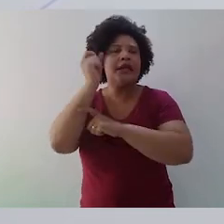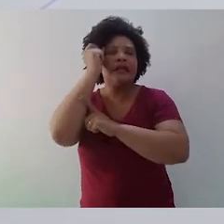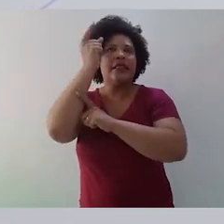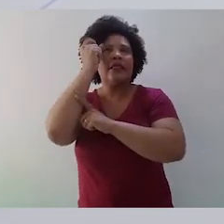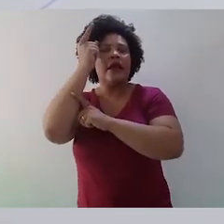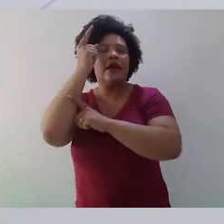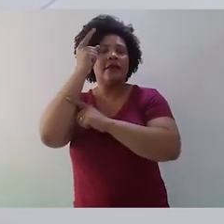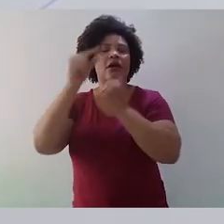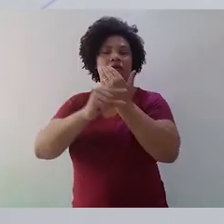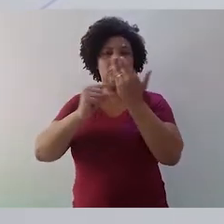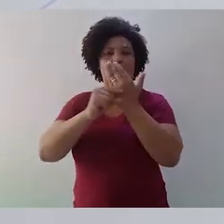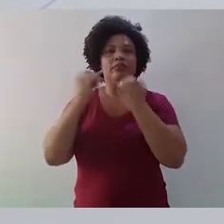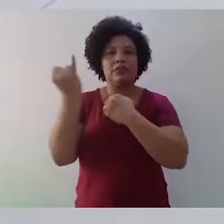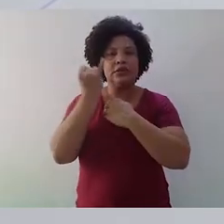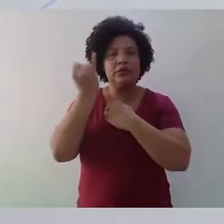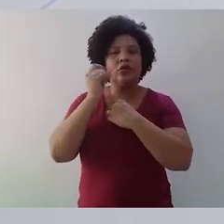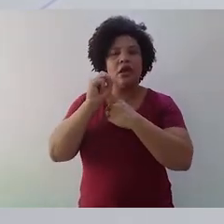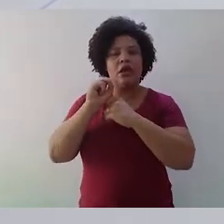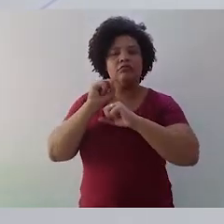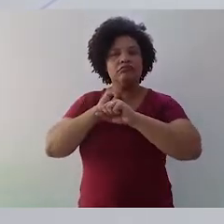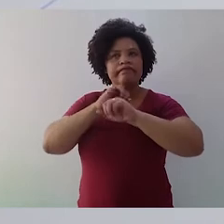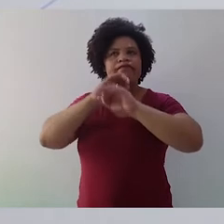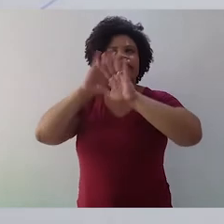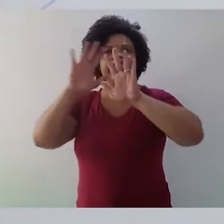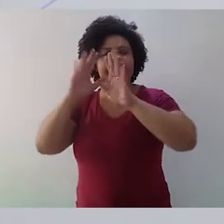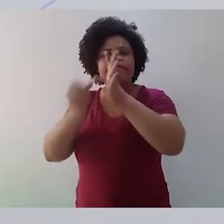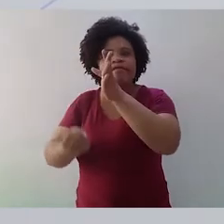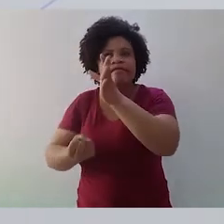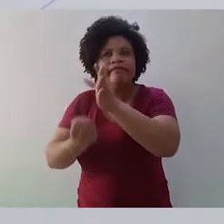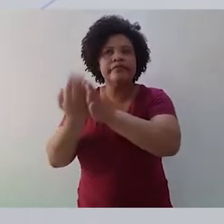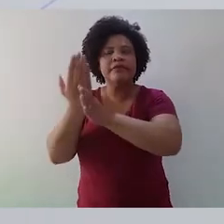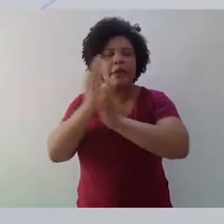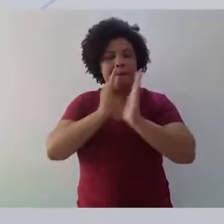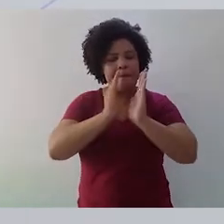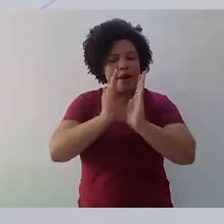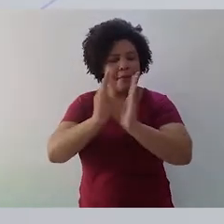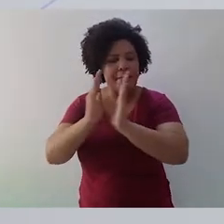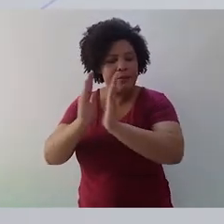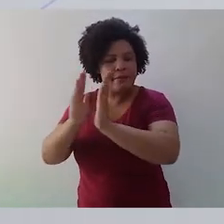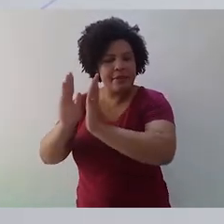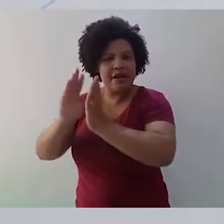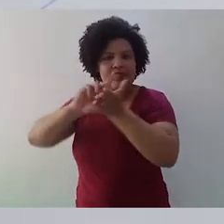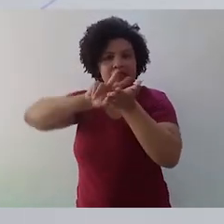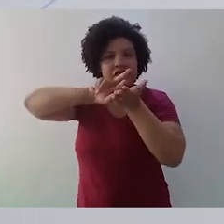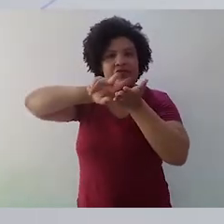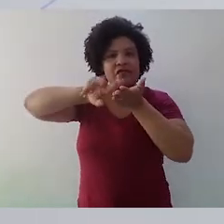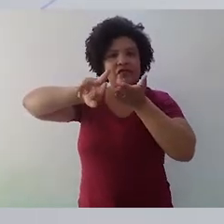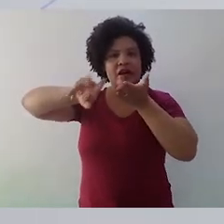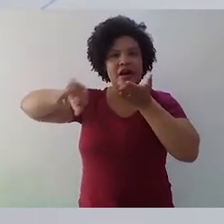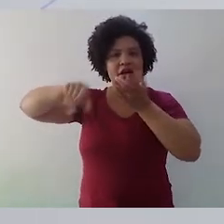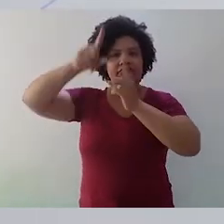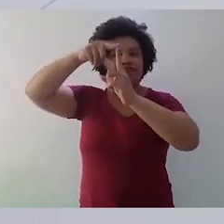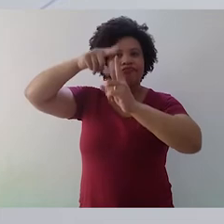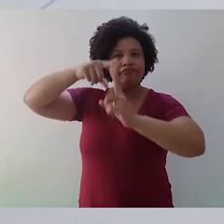não dá ponto sem nó. Ele cria uma sequência de eventos e aí pode ser das mais variadas maneiras, também não há